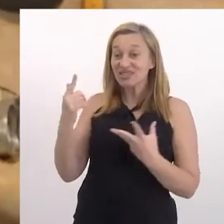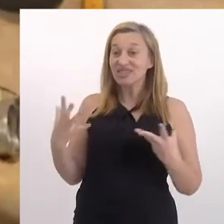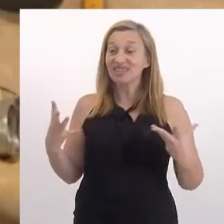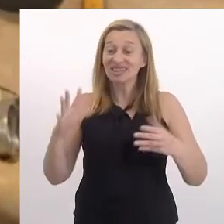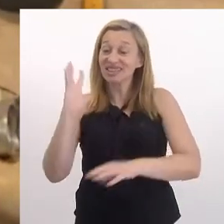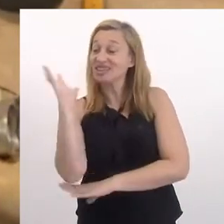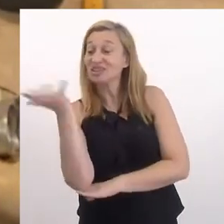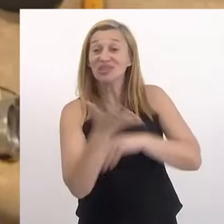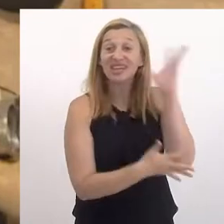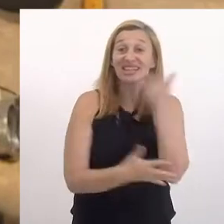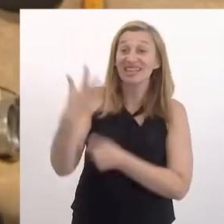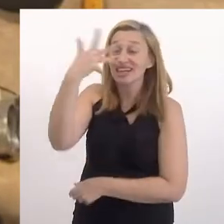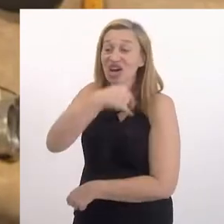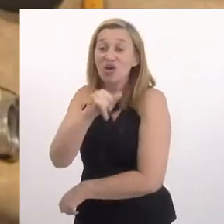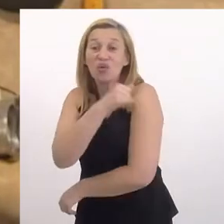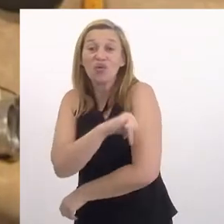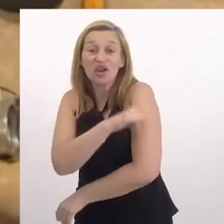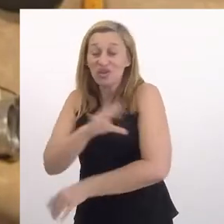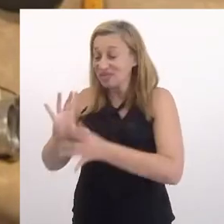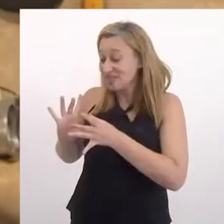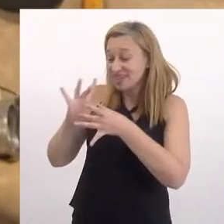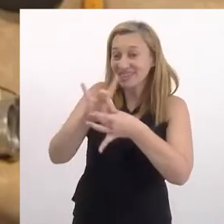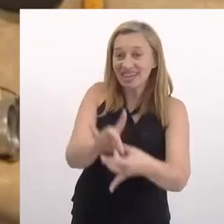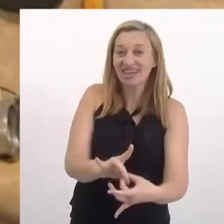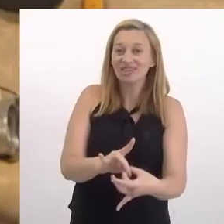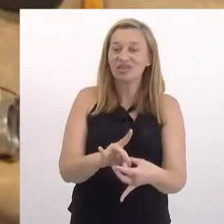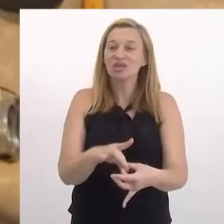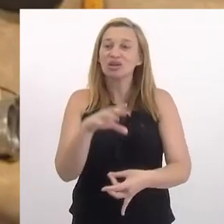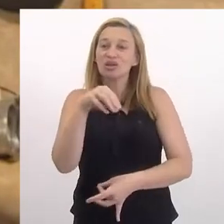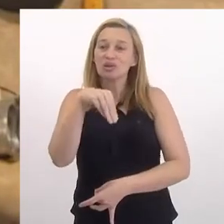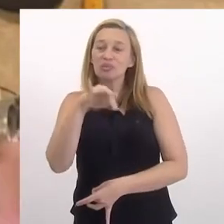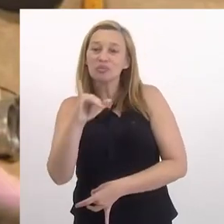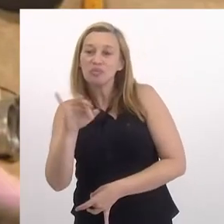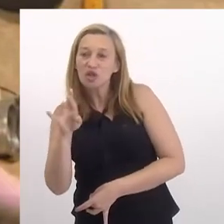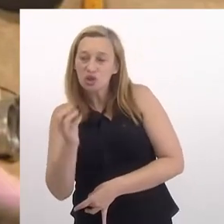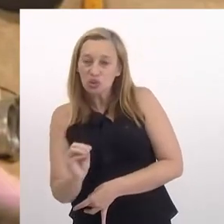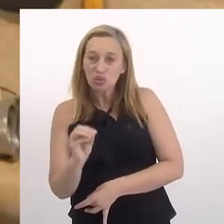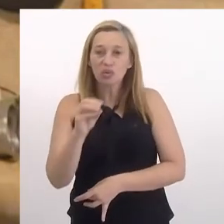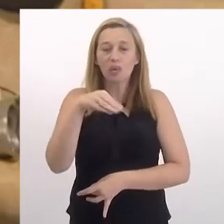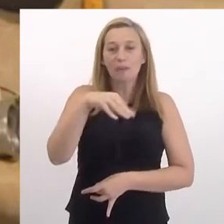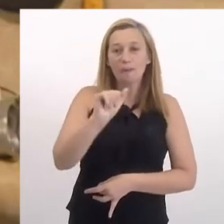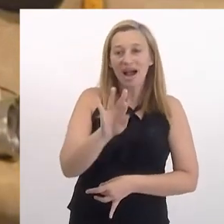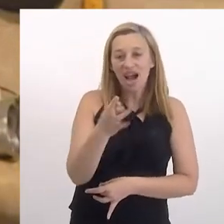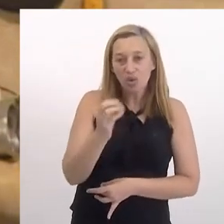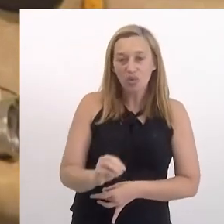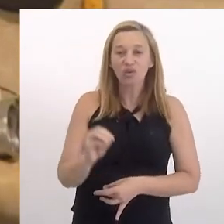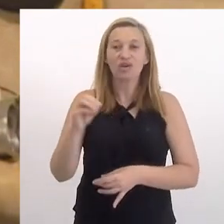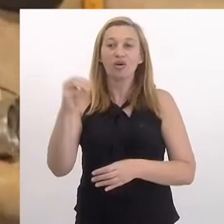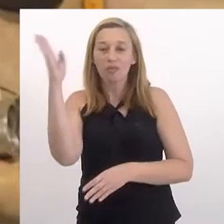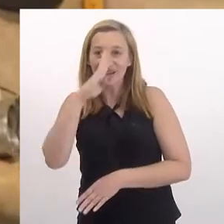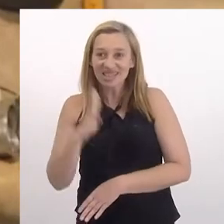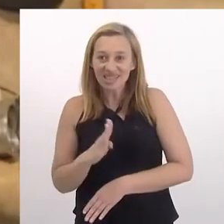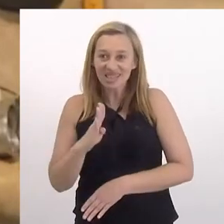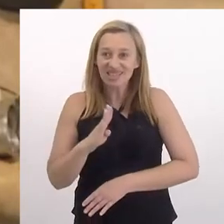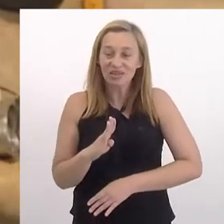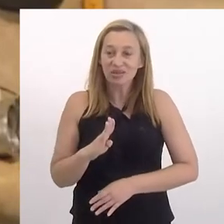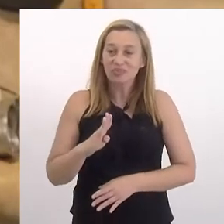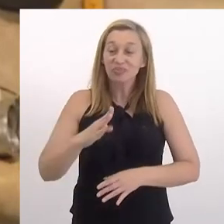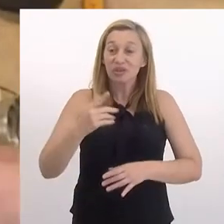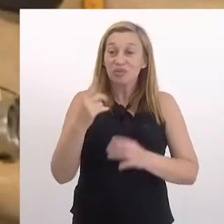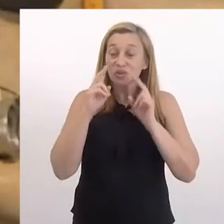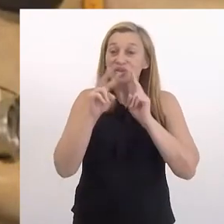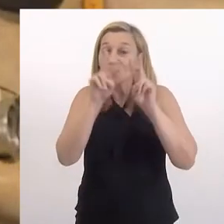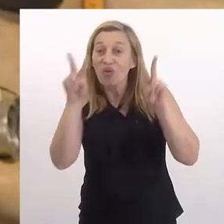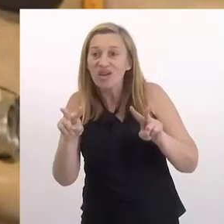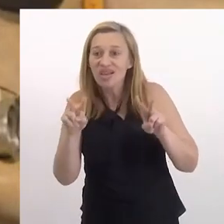natureza. Então, o Rio tem uma conexão do micro com o macro, que é o Brasil, e que sempre me